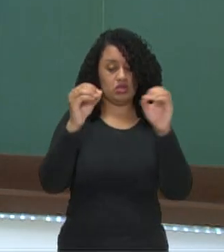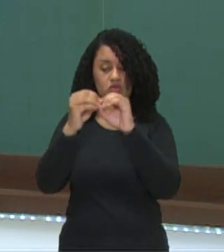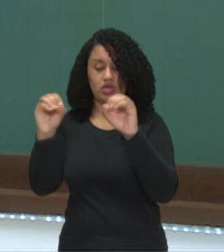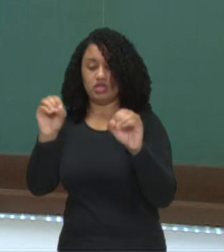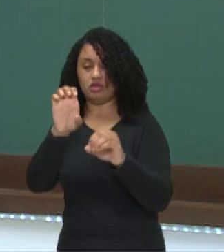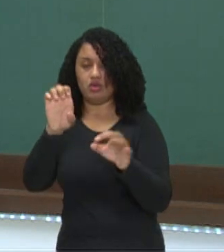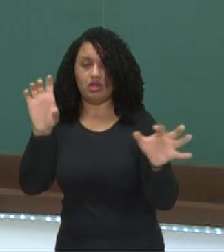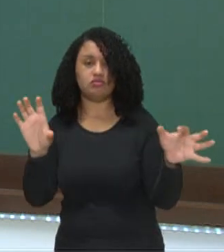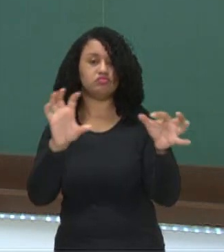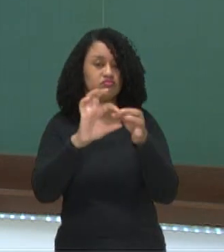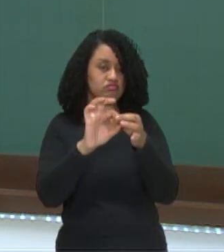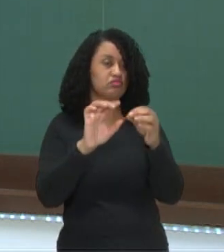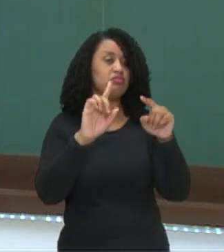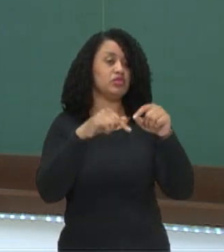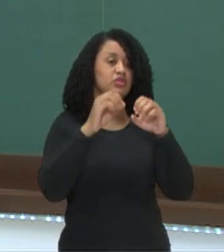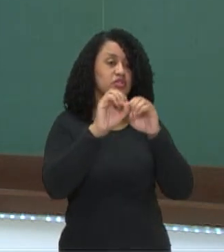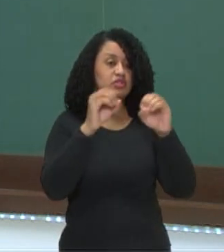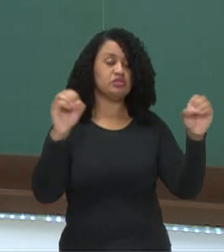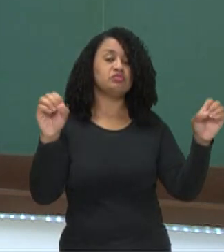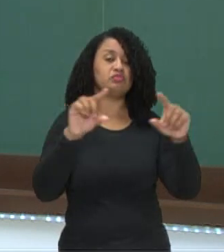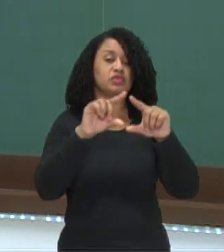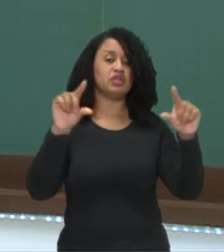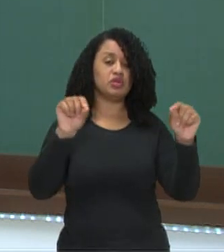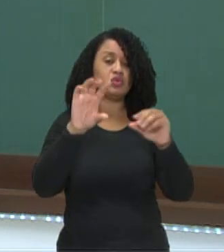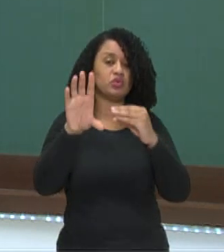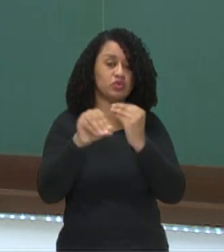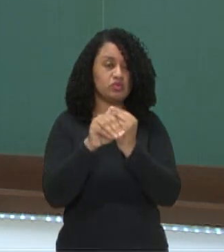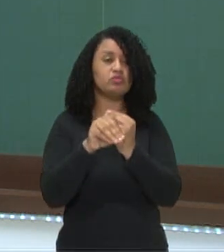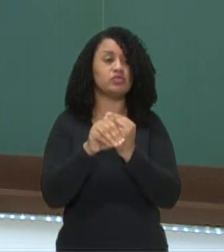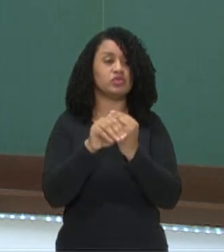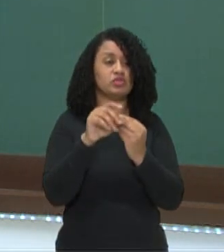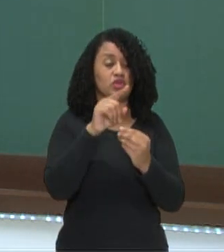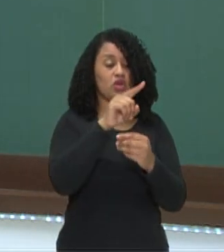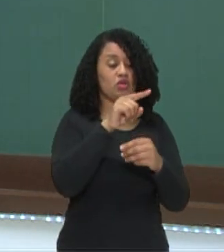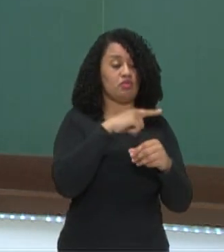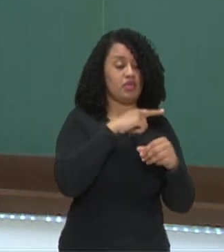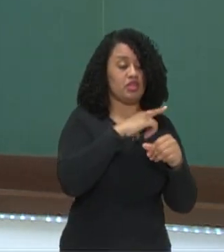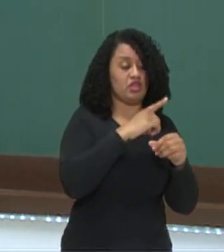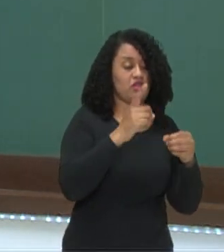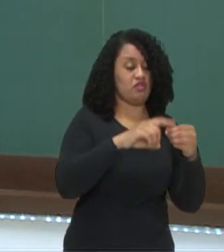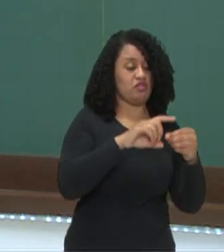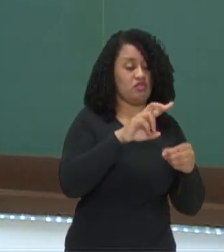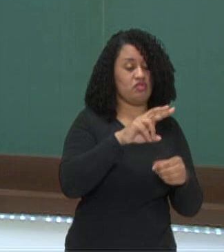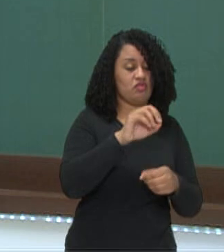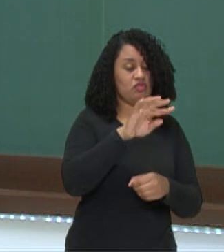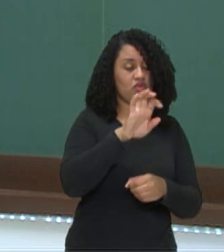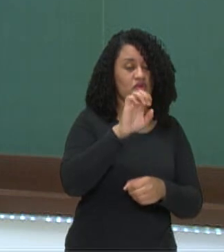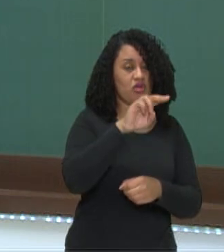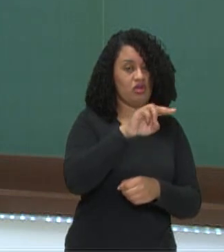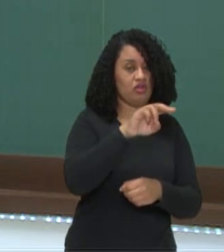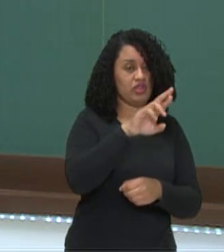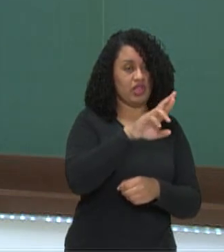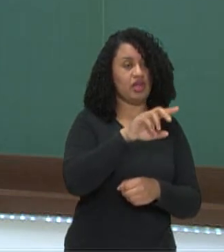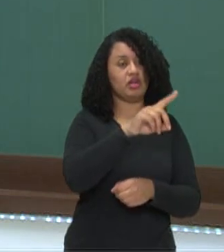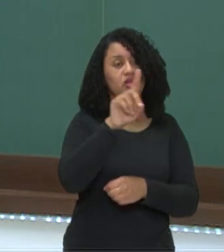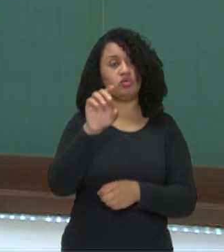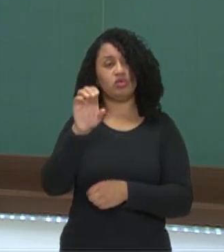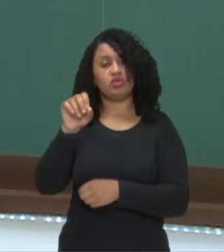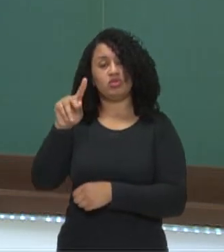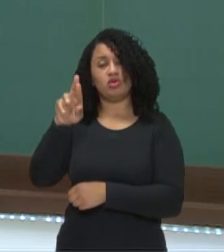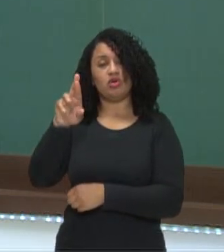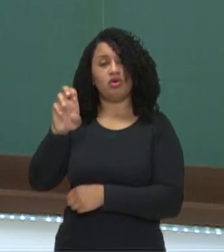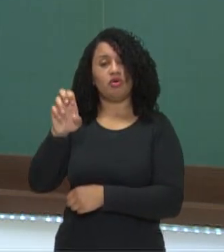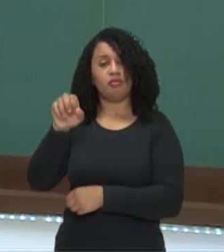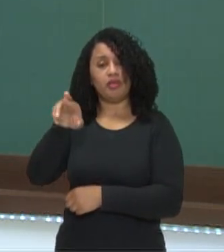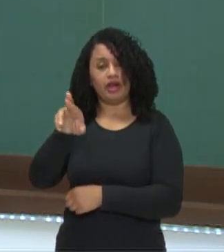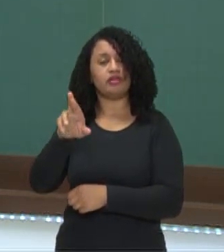composto. Temos o voltem, uma oração, e o comprem, o outro verbo que ajuda a segunda oração. E o E